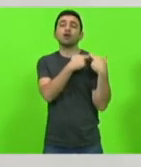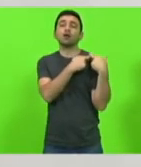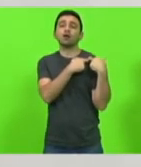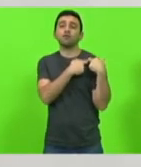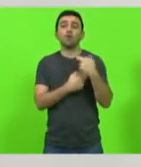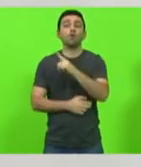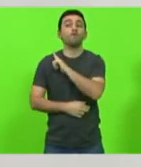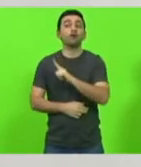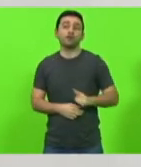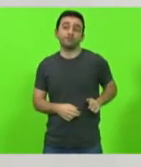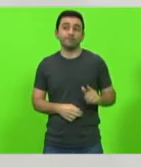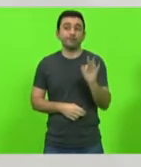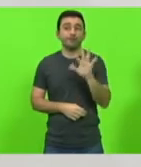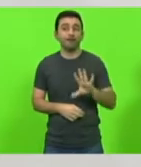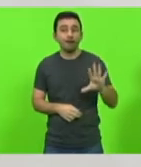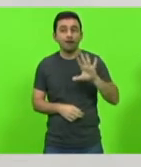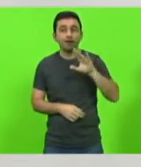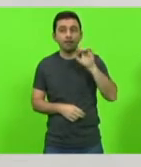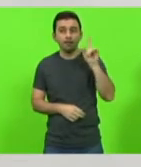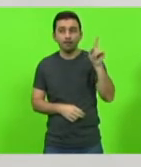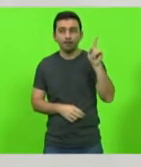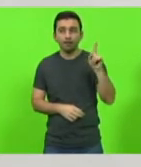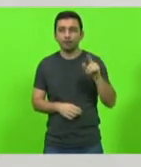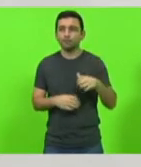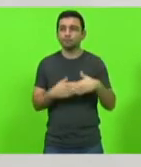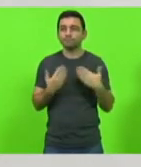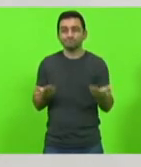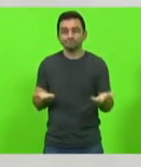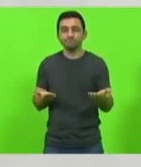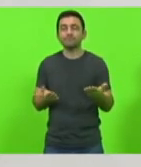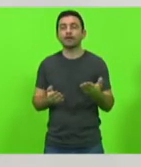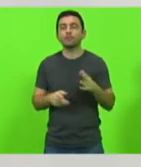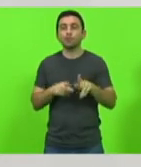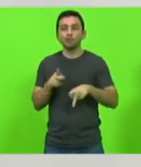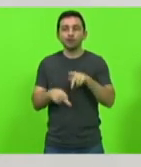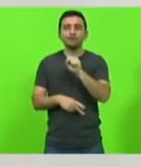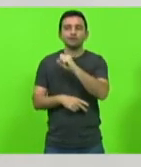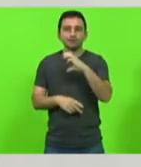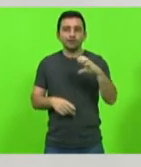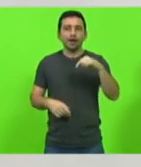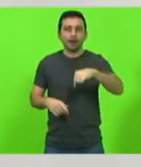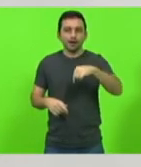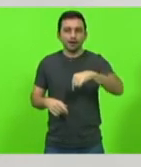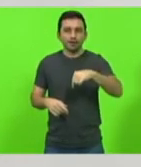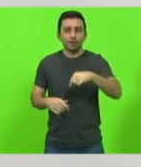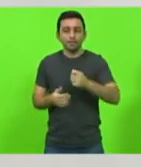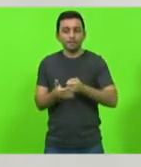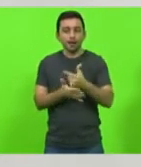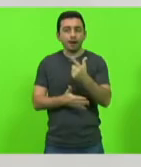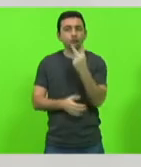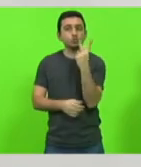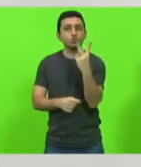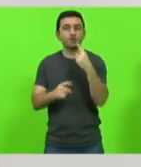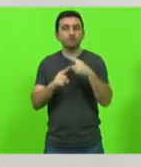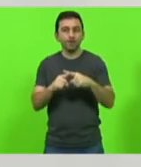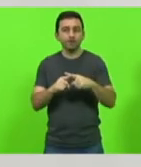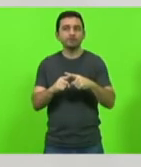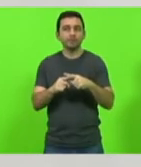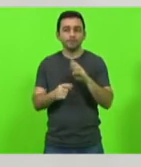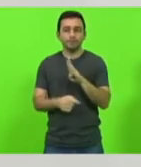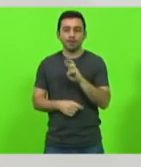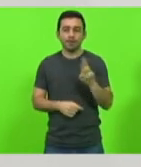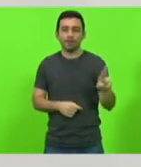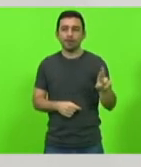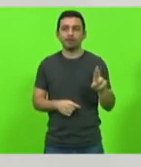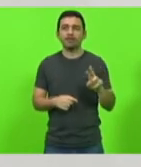governo federal ao invés disso o catarinense está tendo que pagar duas vezes pelas BRs e não